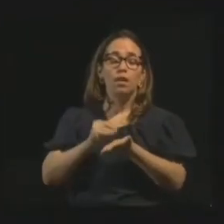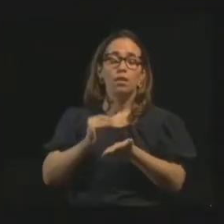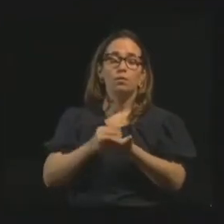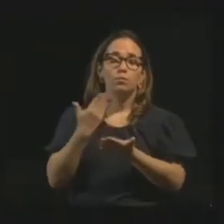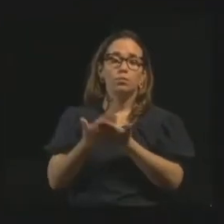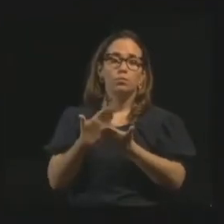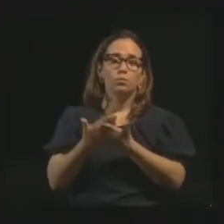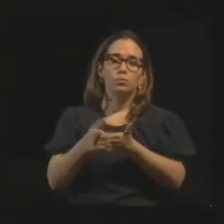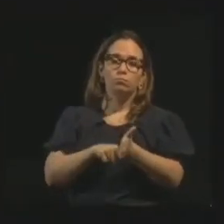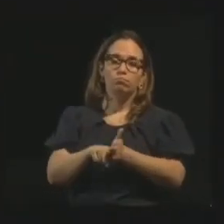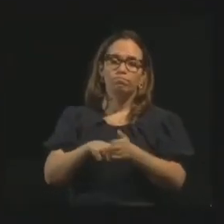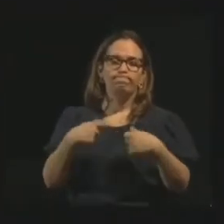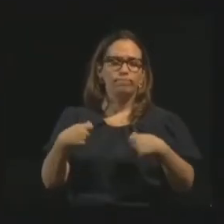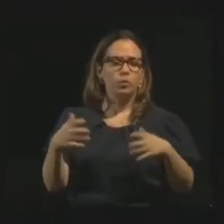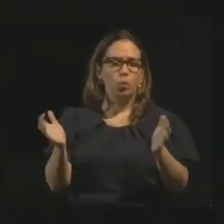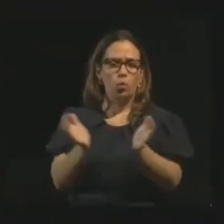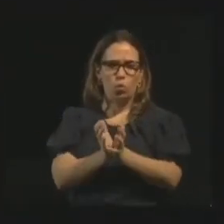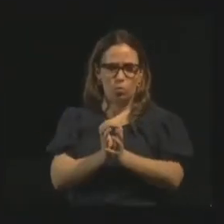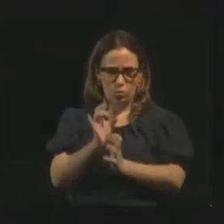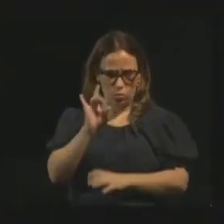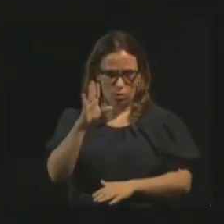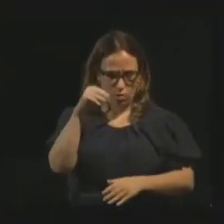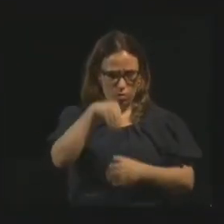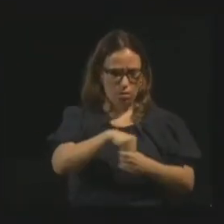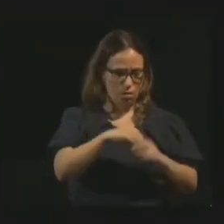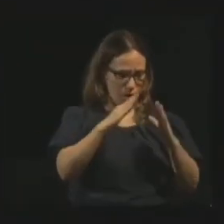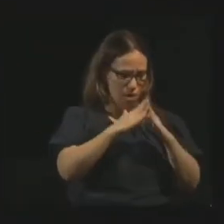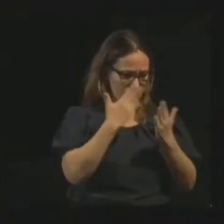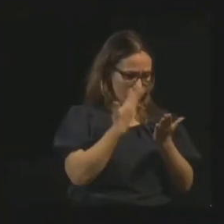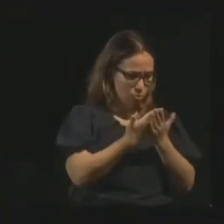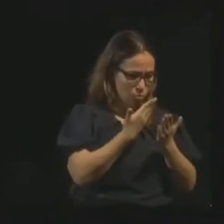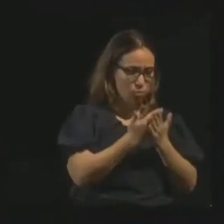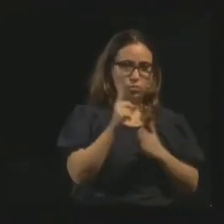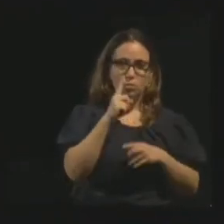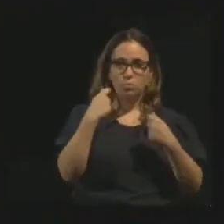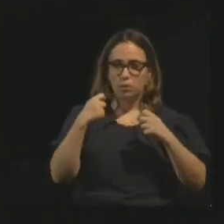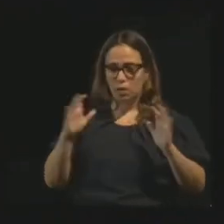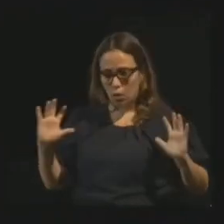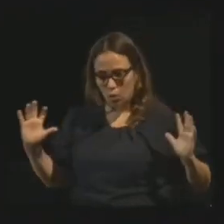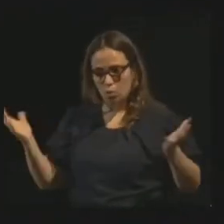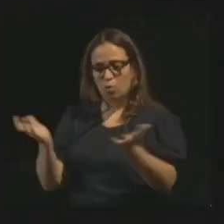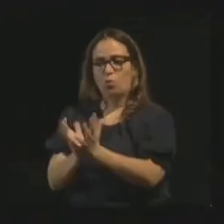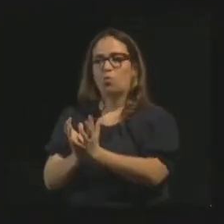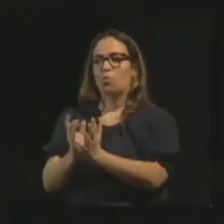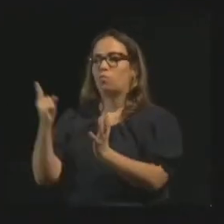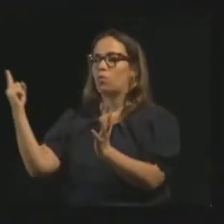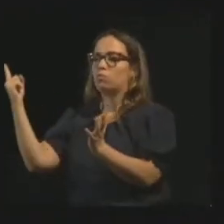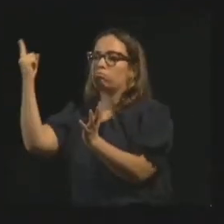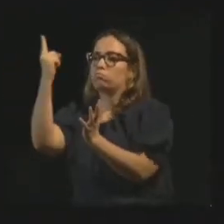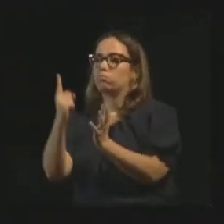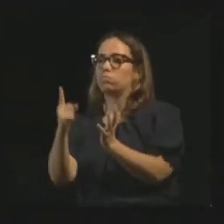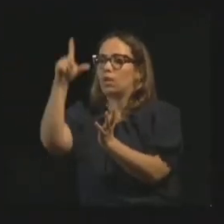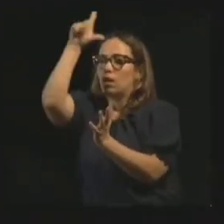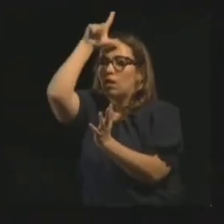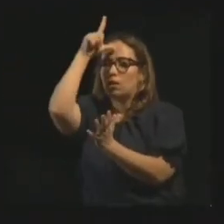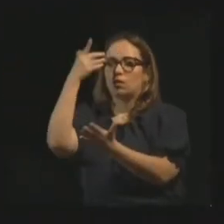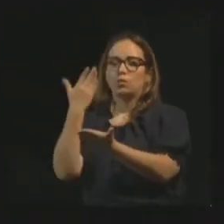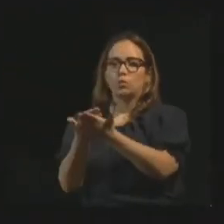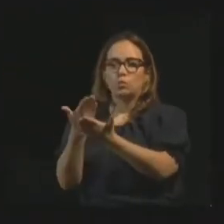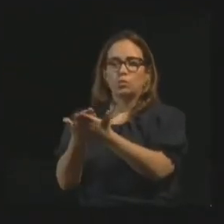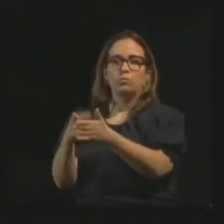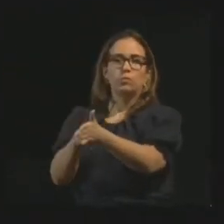em grupo, não é só em casa que nós devemos estudar, é em grupo, com facilitador. Professor,